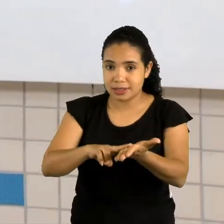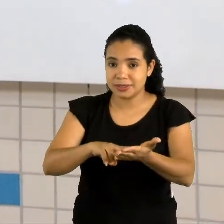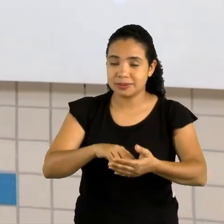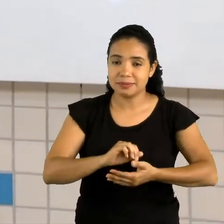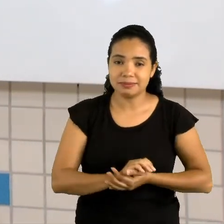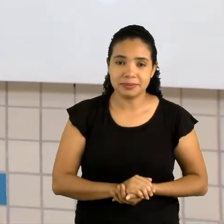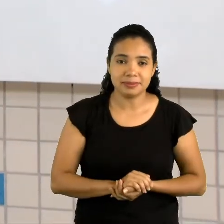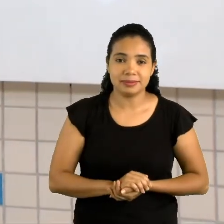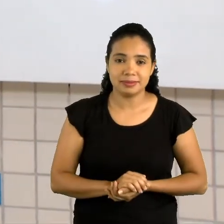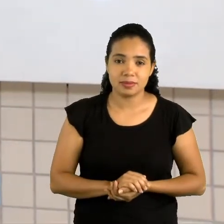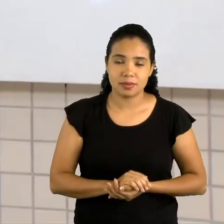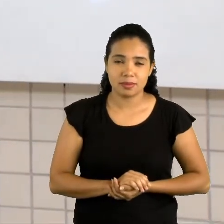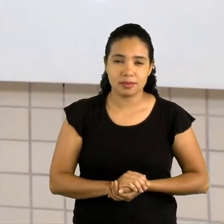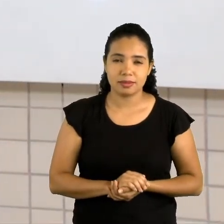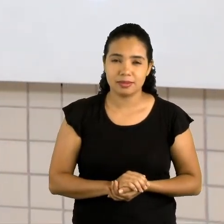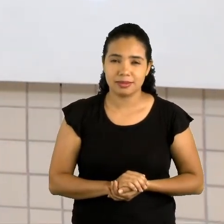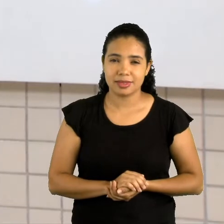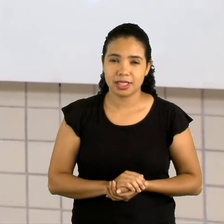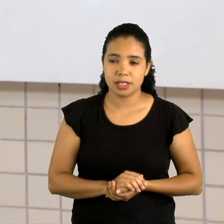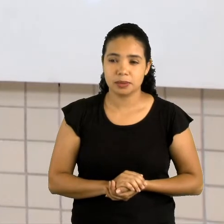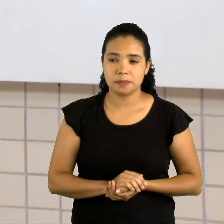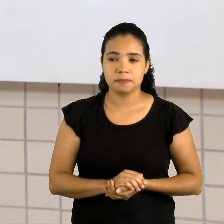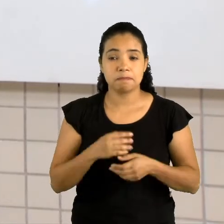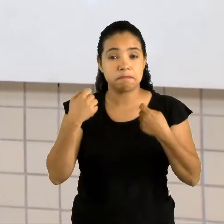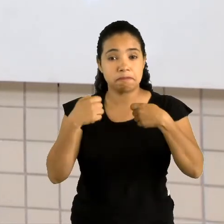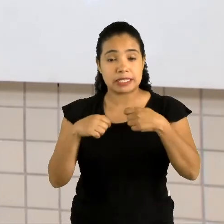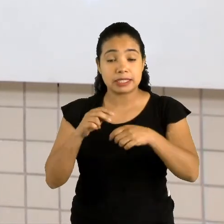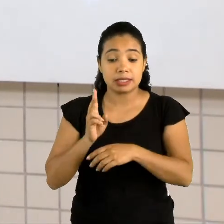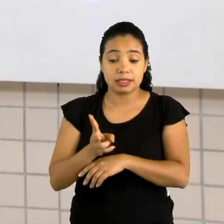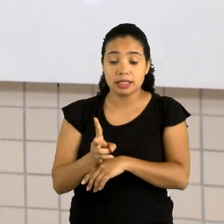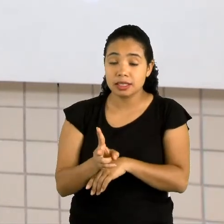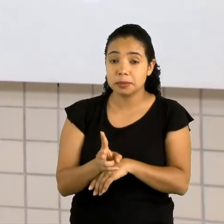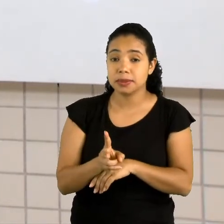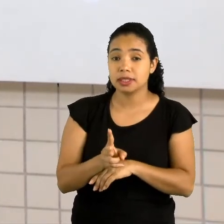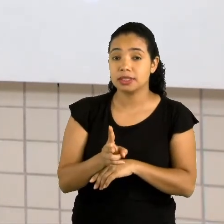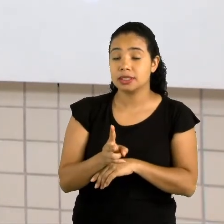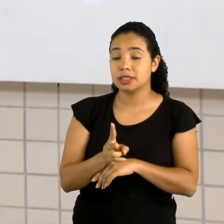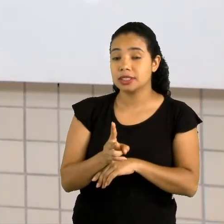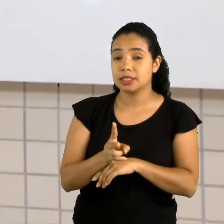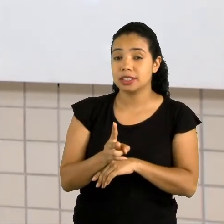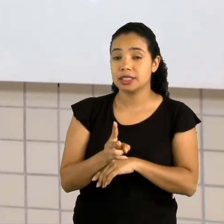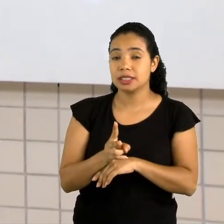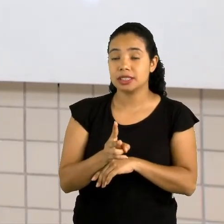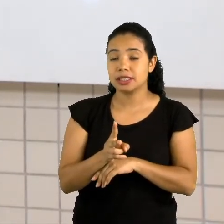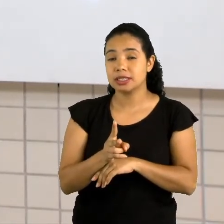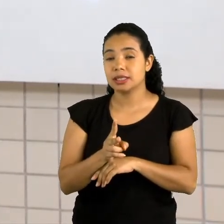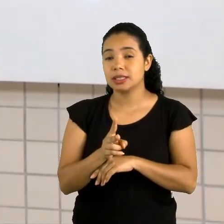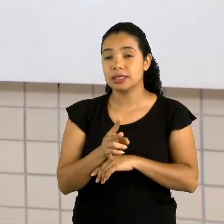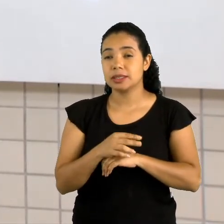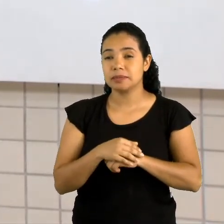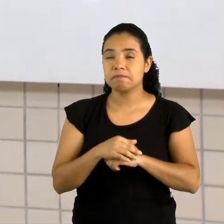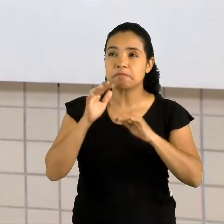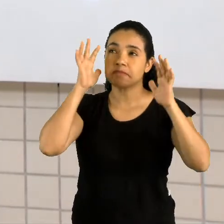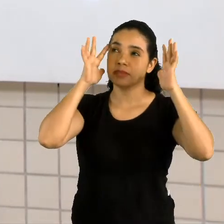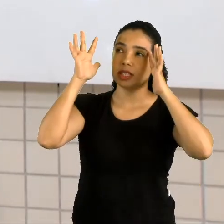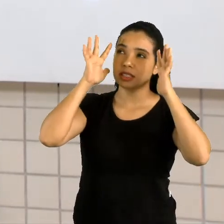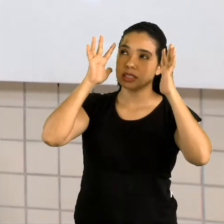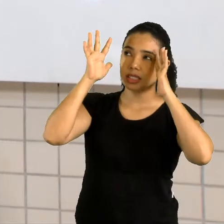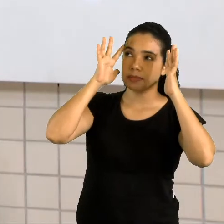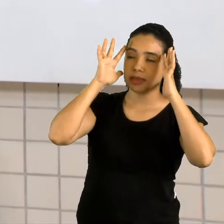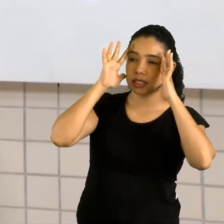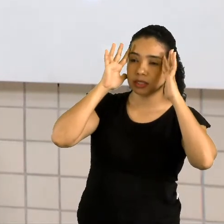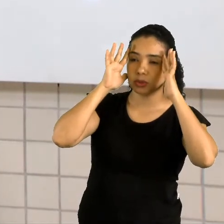e nós precisamos sempre ter esse pensamento de que a